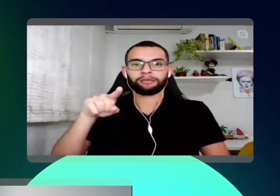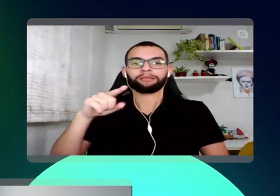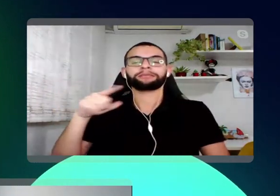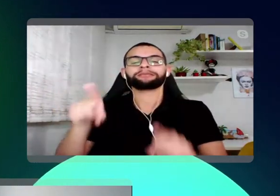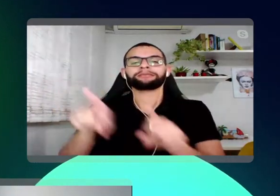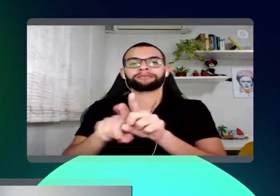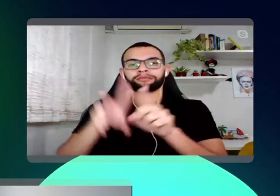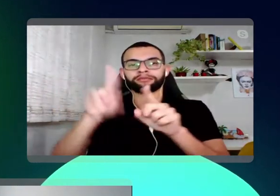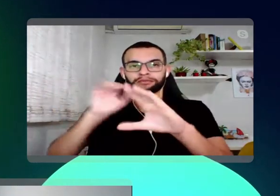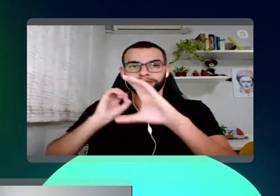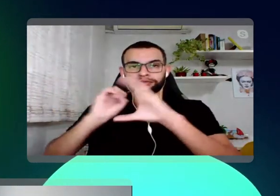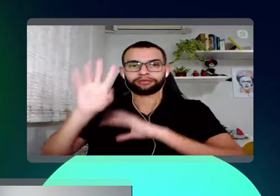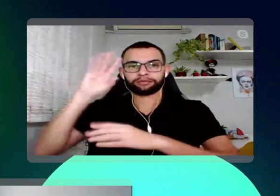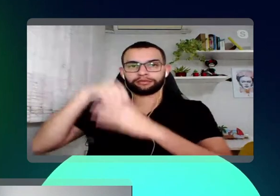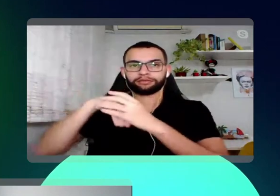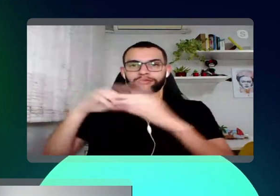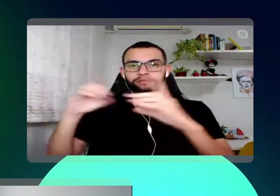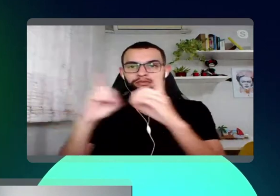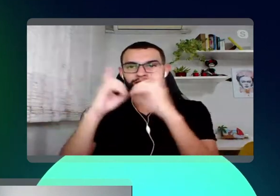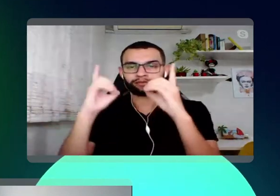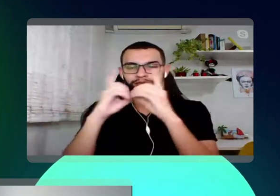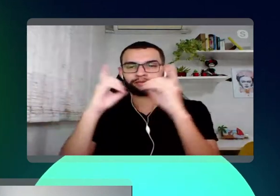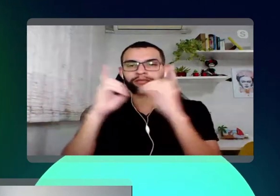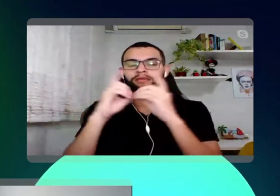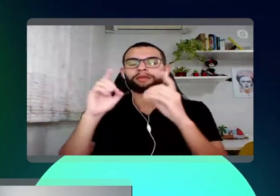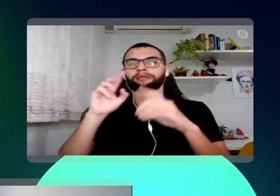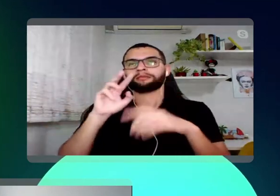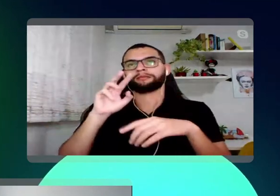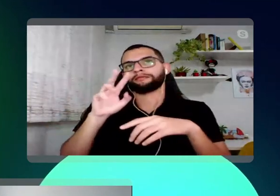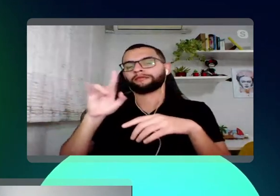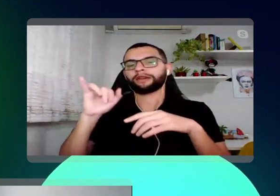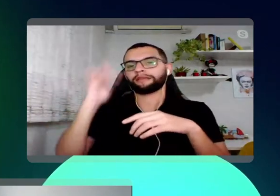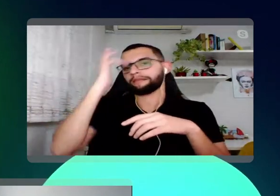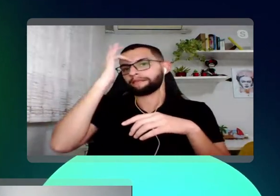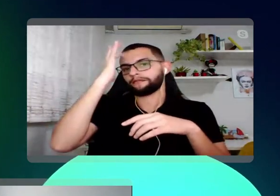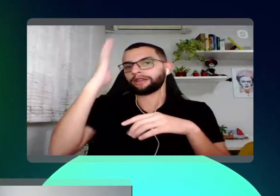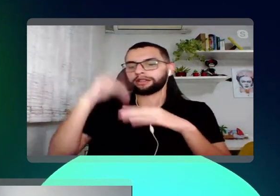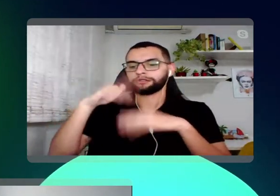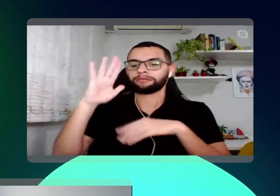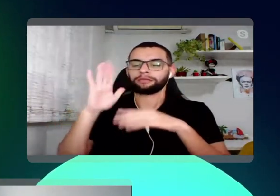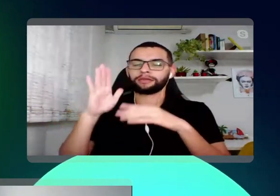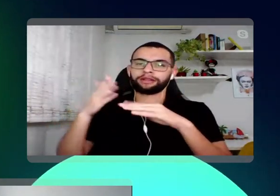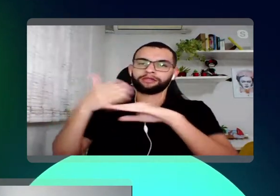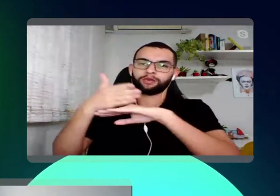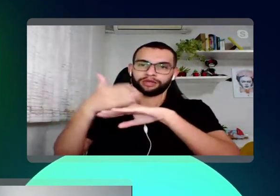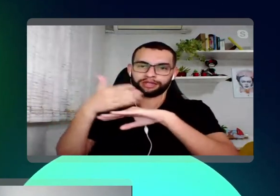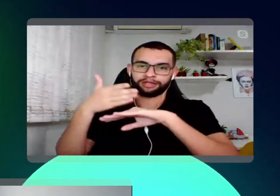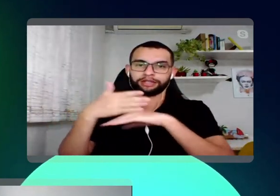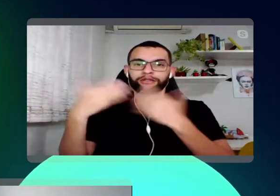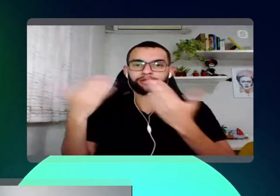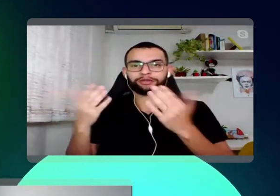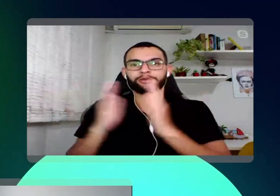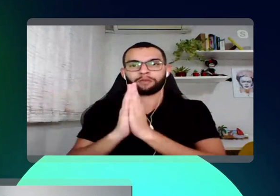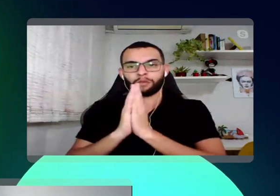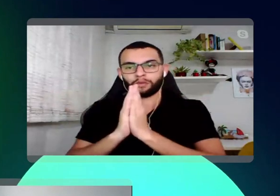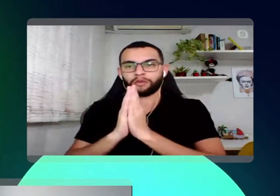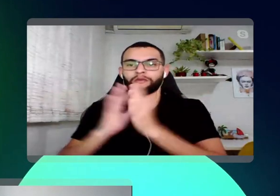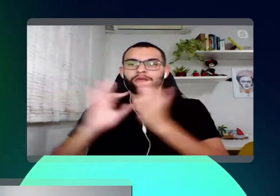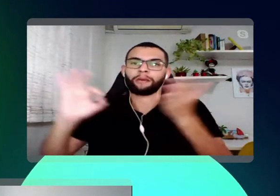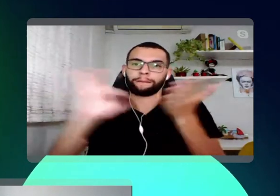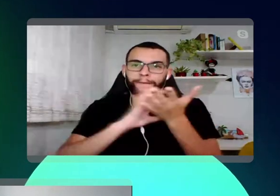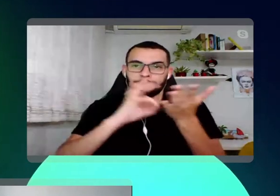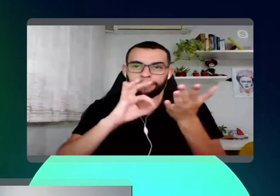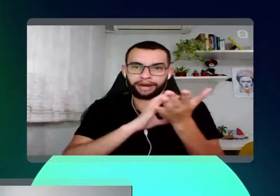esse link também no Discord para facilitar o acesso. Então, por favor, preencham eles.